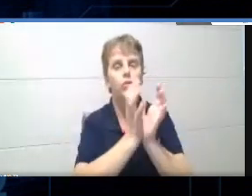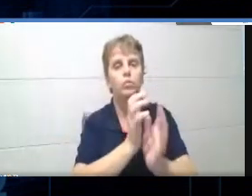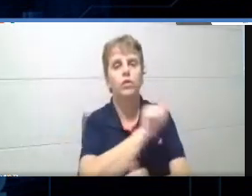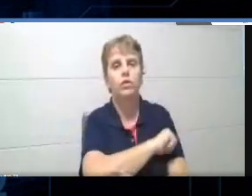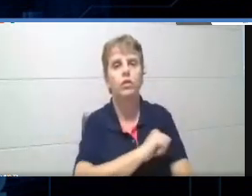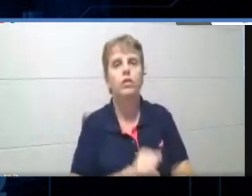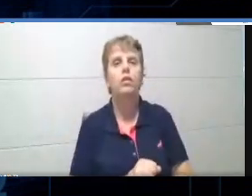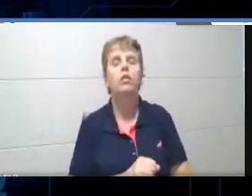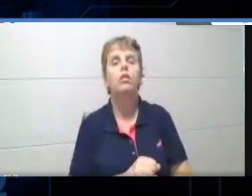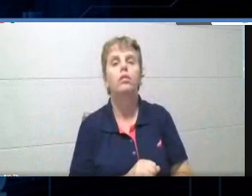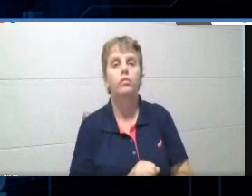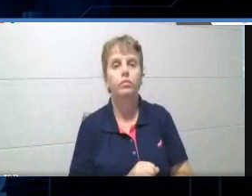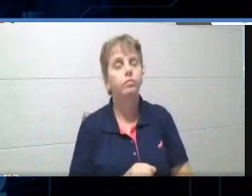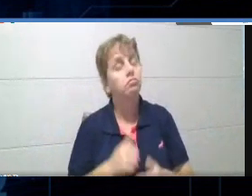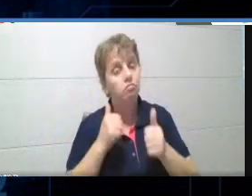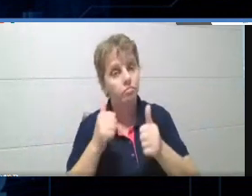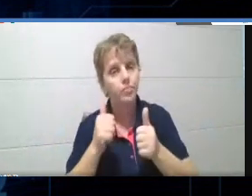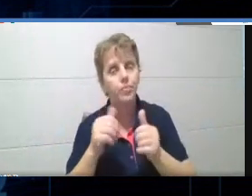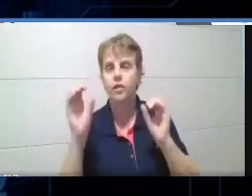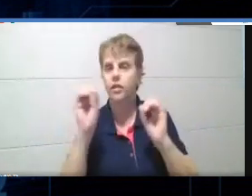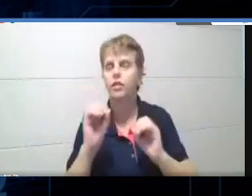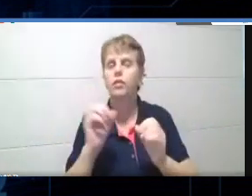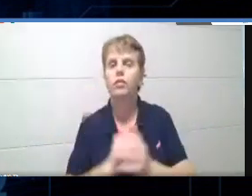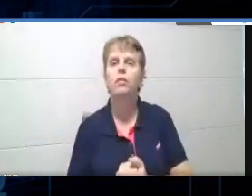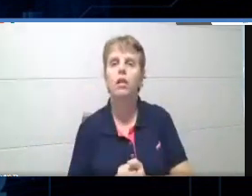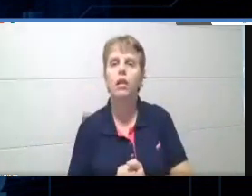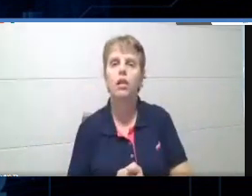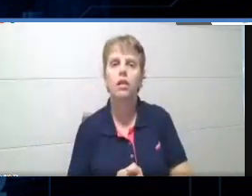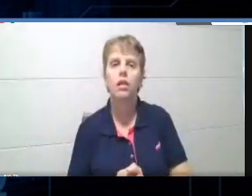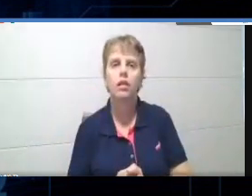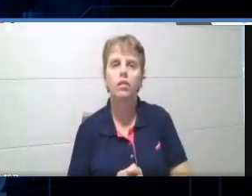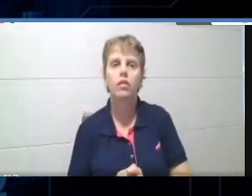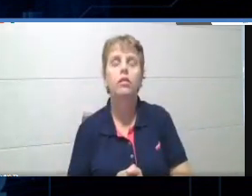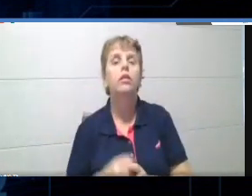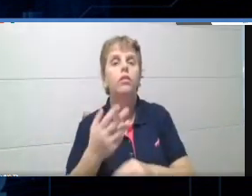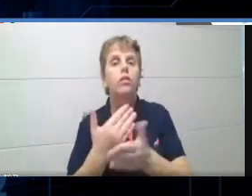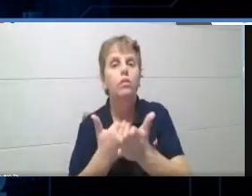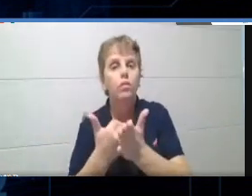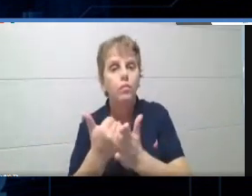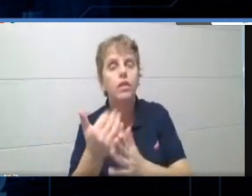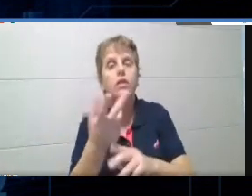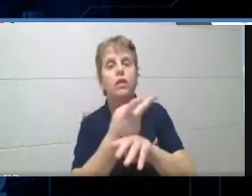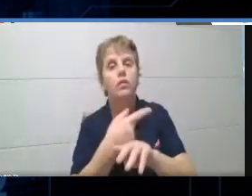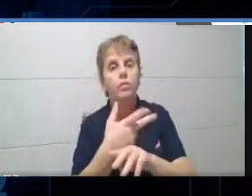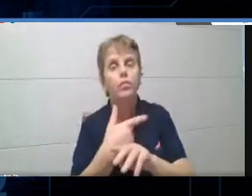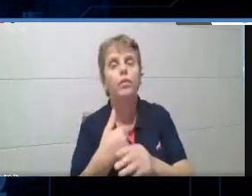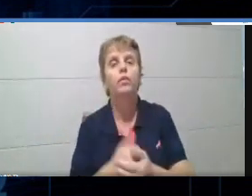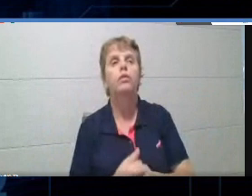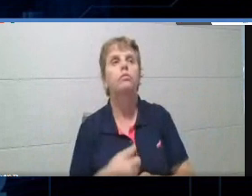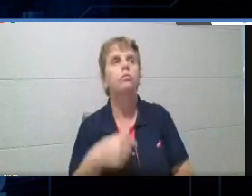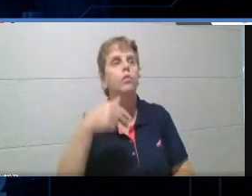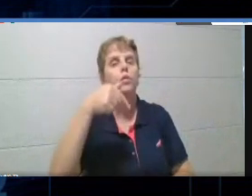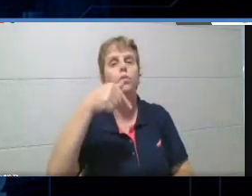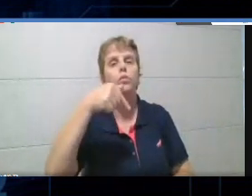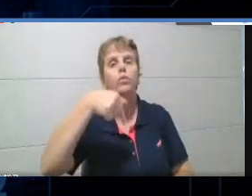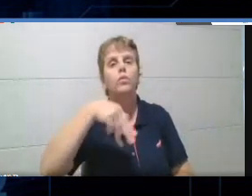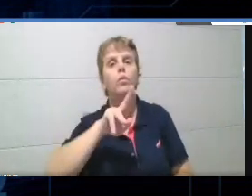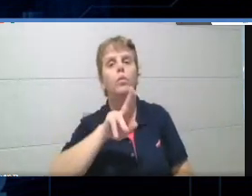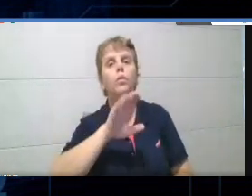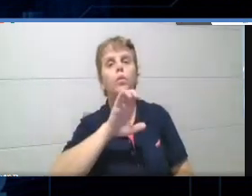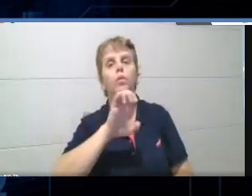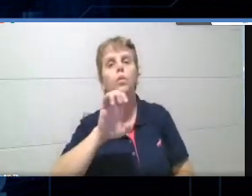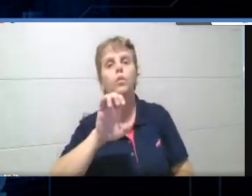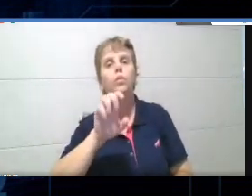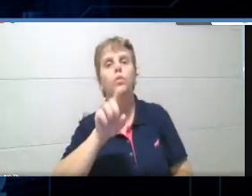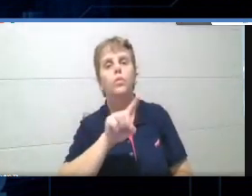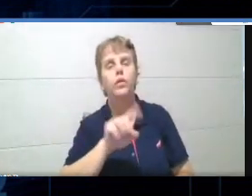sair. Muito bem. Então, vamos começar procurando aqui um quiz, tá? Eu vou colocar qualquer assunto aqui. Pode